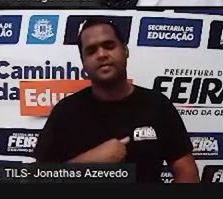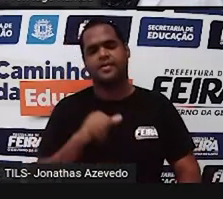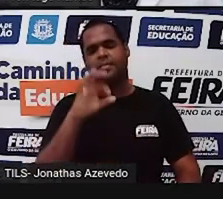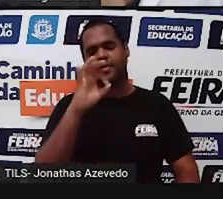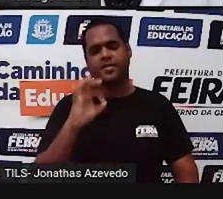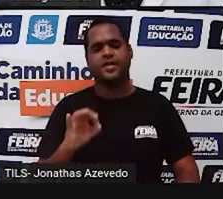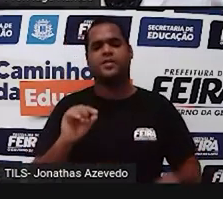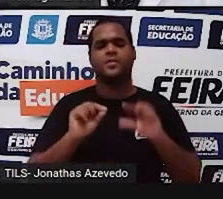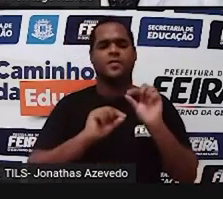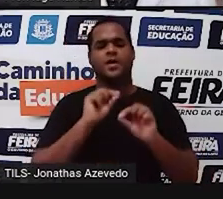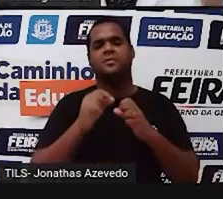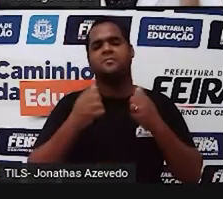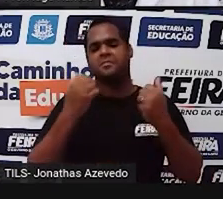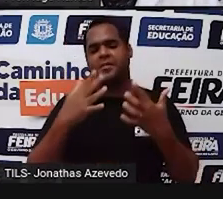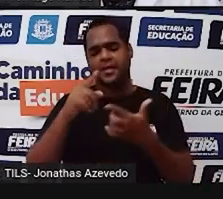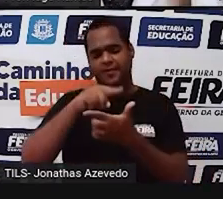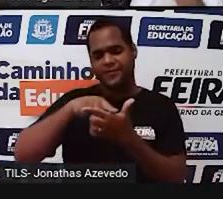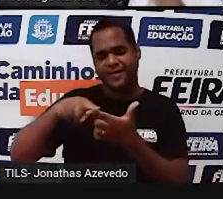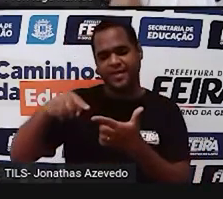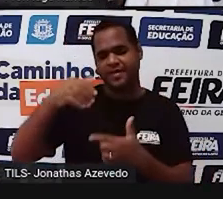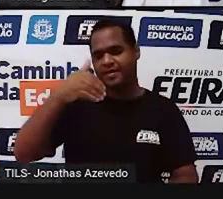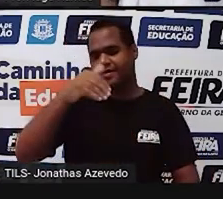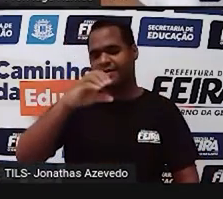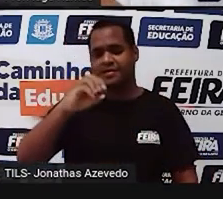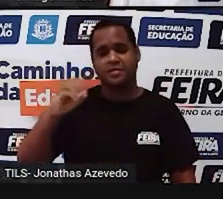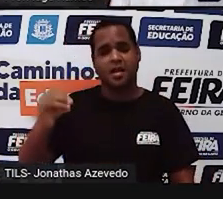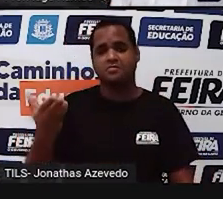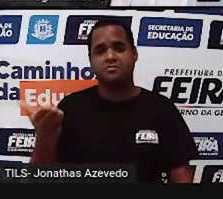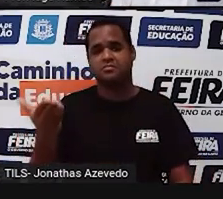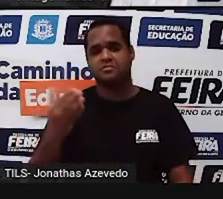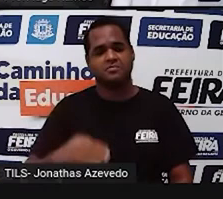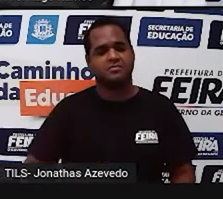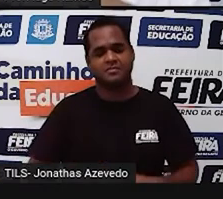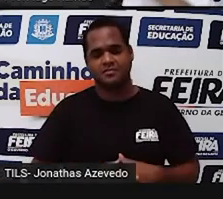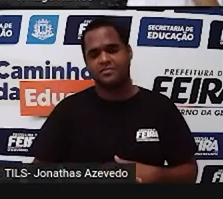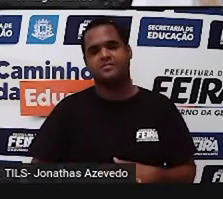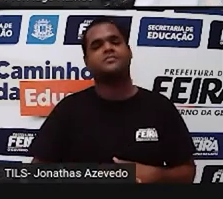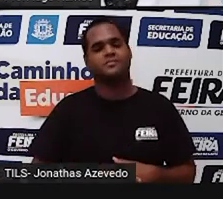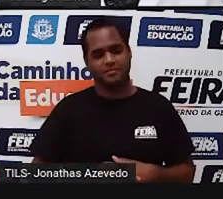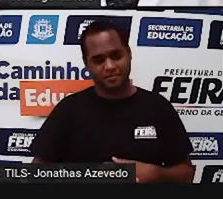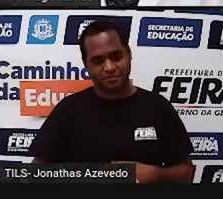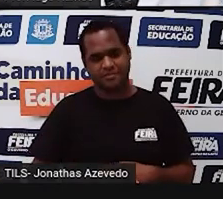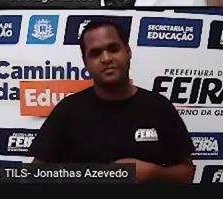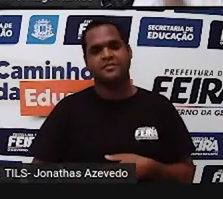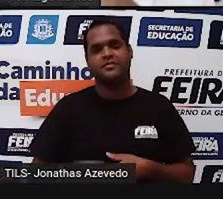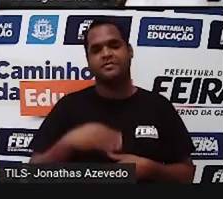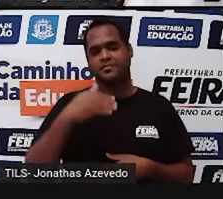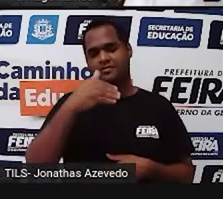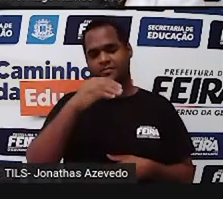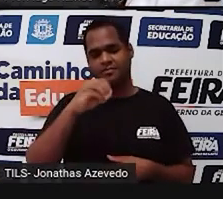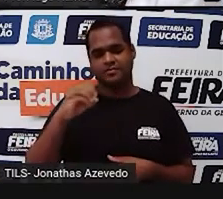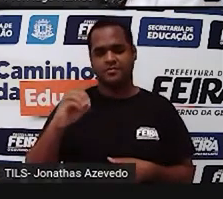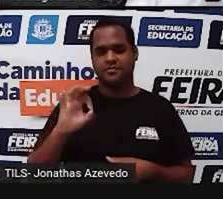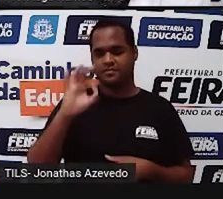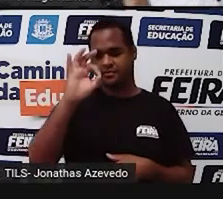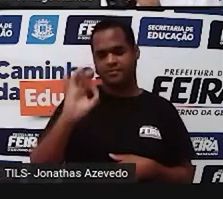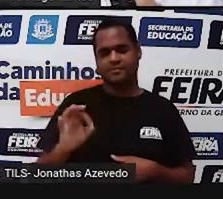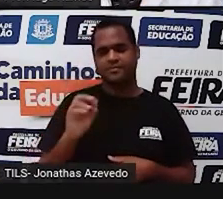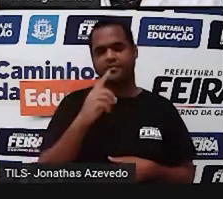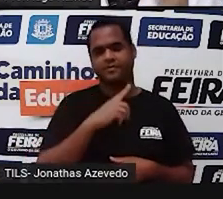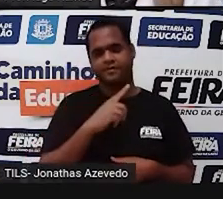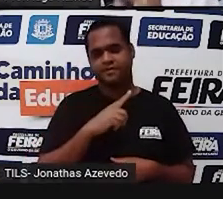mais é do que dividir por 100. E é por isso que o nome é porcentagem. Ó,